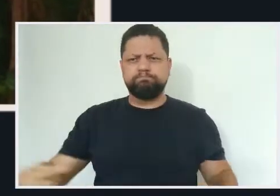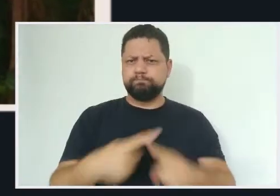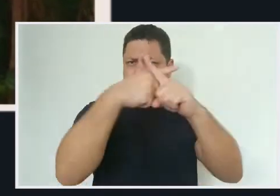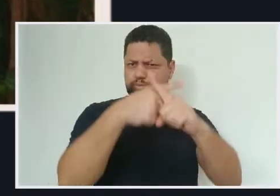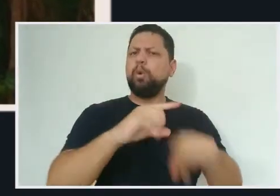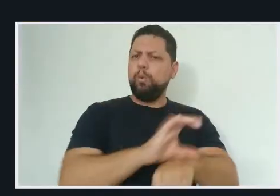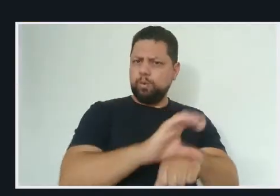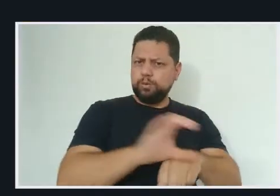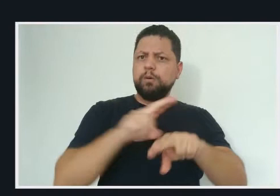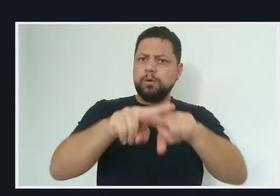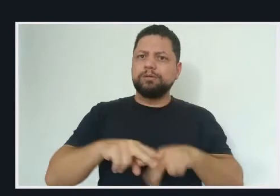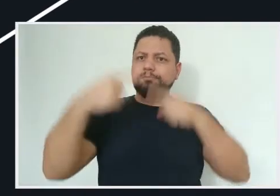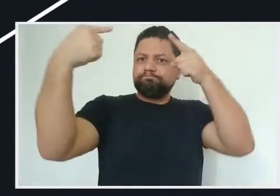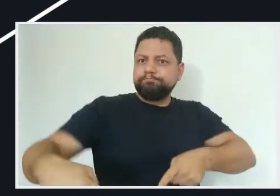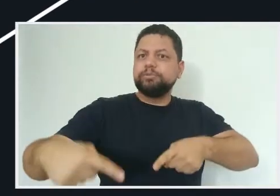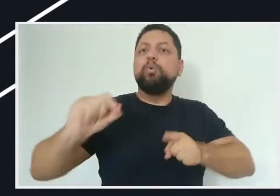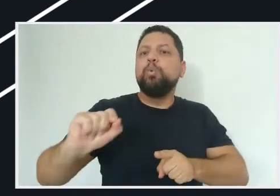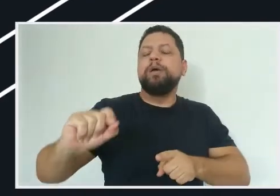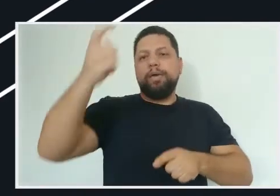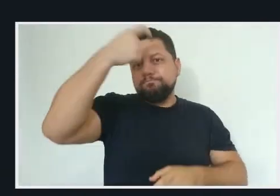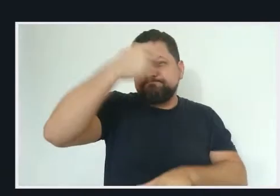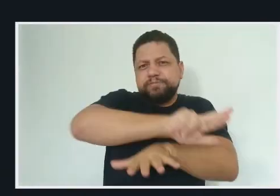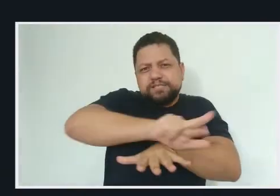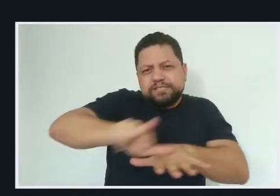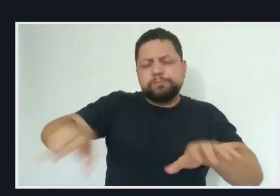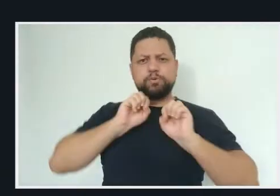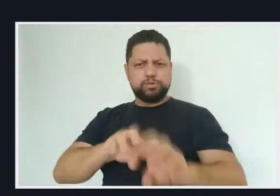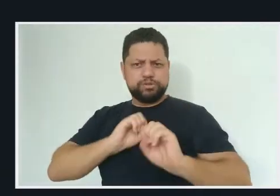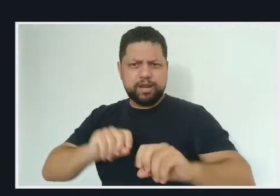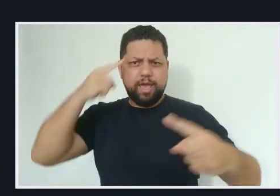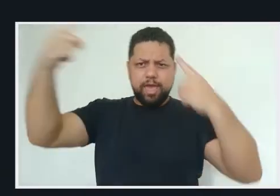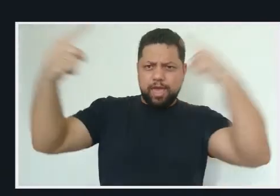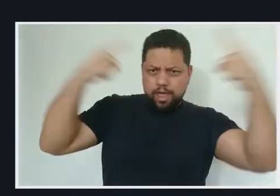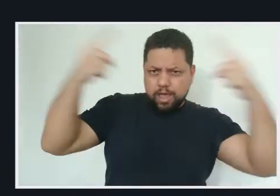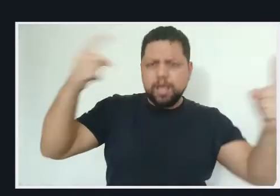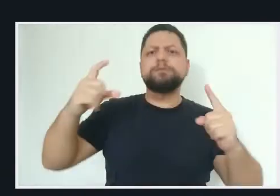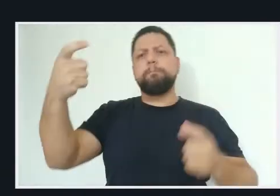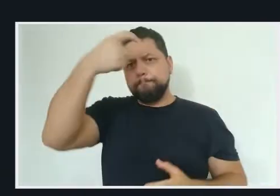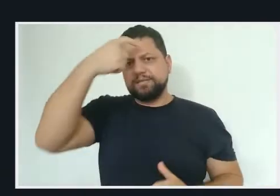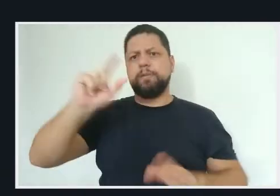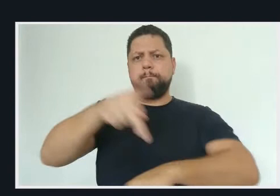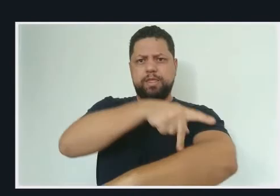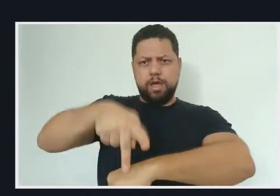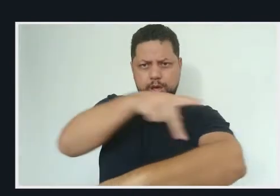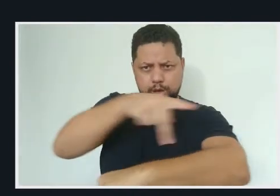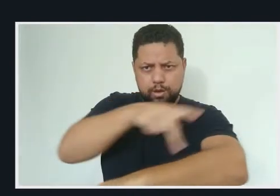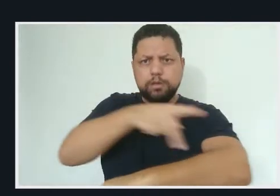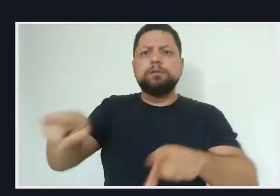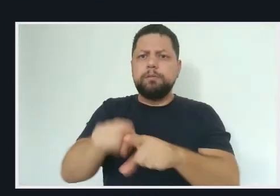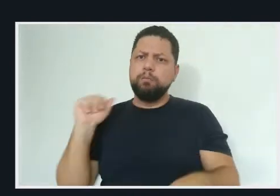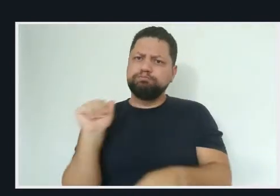criança e do adolescente. Porque violam o direito à liberdade de expressão. As leis inspiradas no Escola Sem Partido são inconstitucionais porque